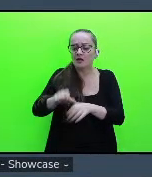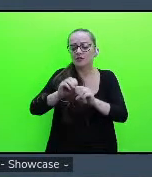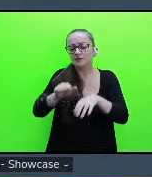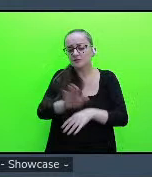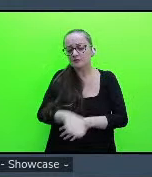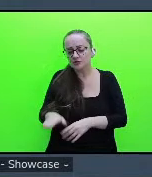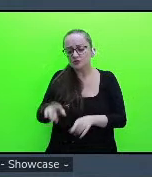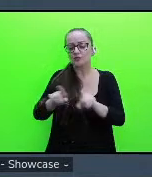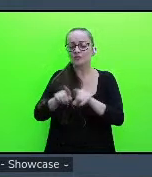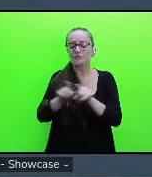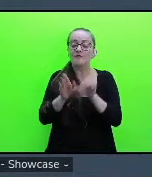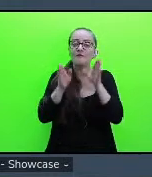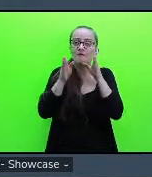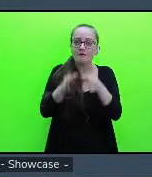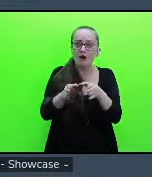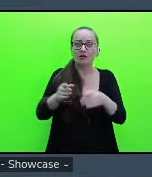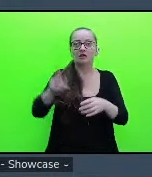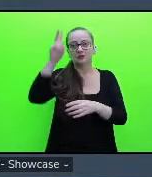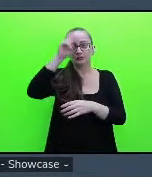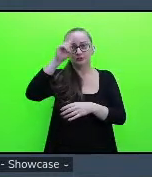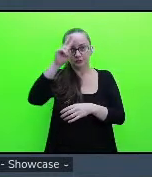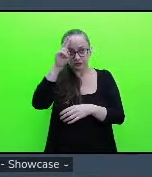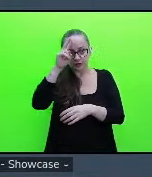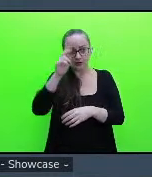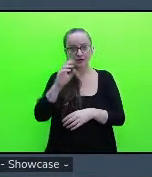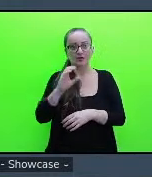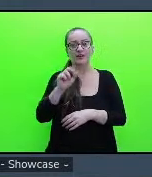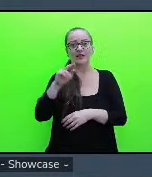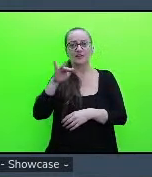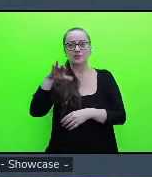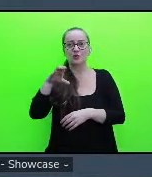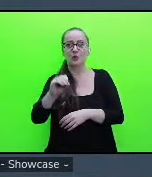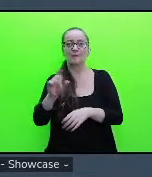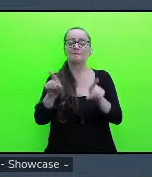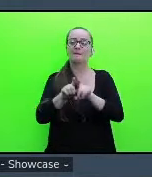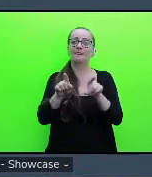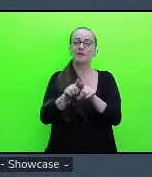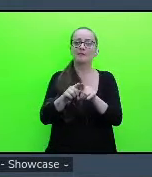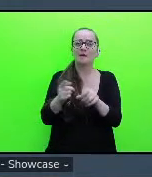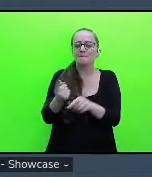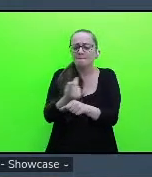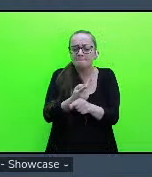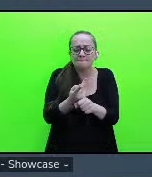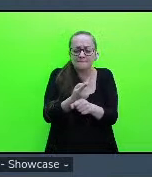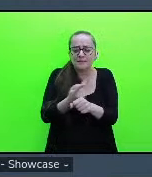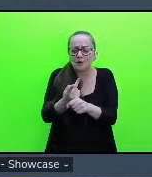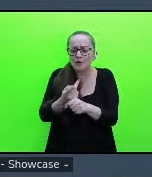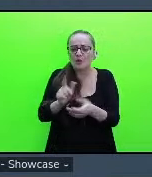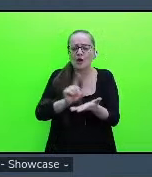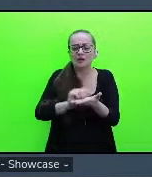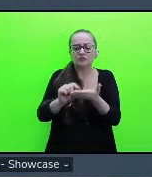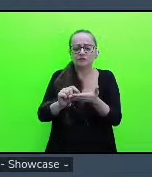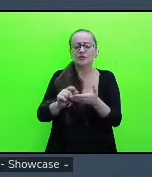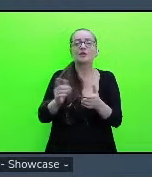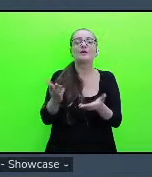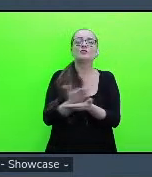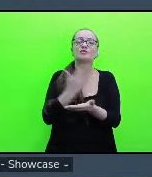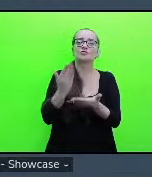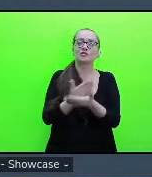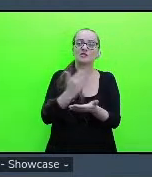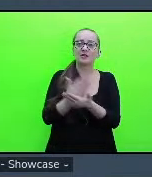sobre o enfoque histórico crítico e fizemos também uma busca de artigos nas bases de periódicos no CAP,